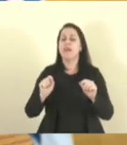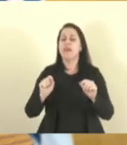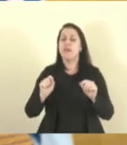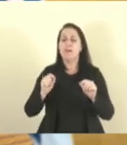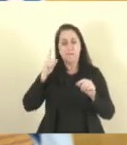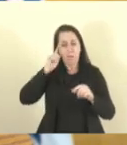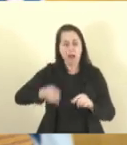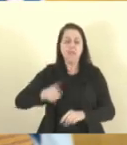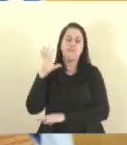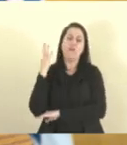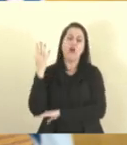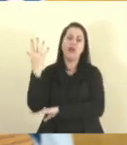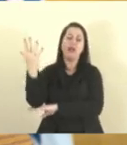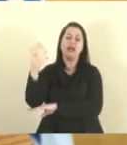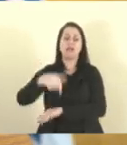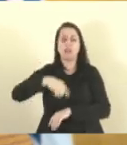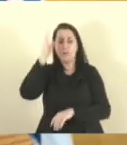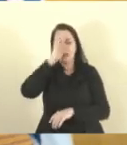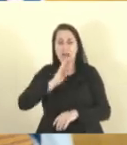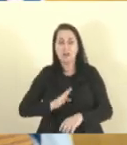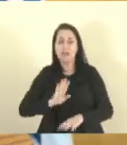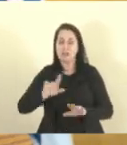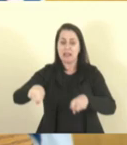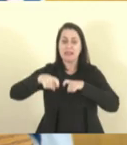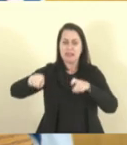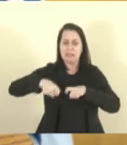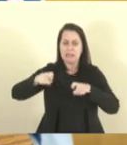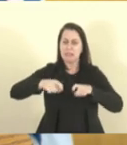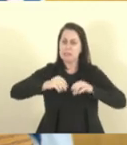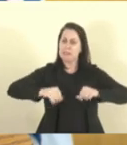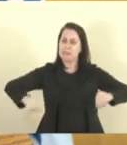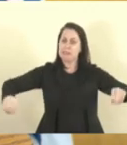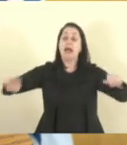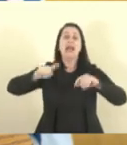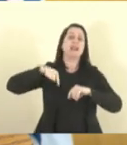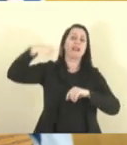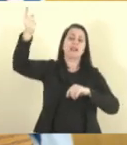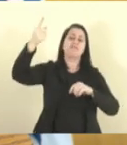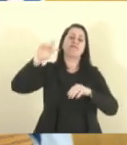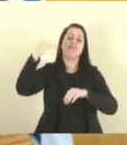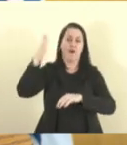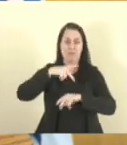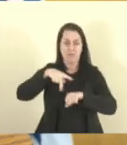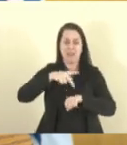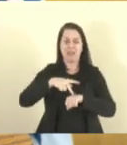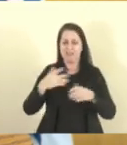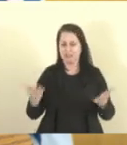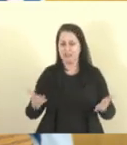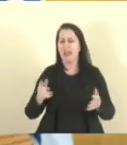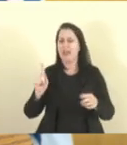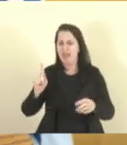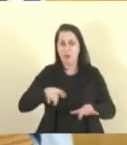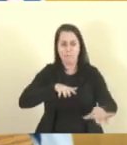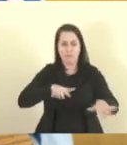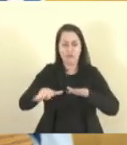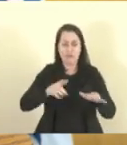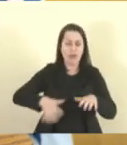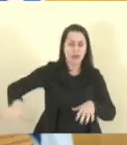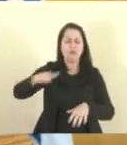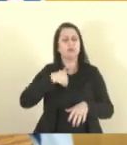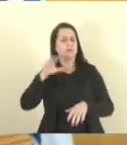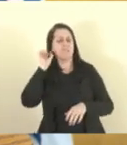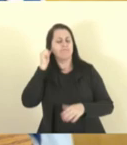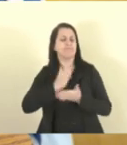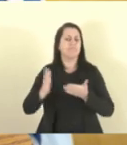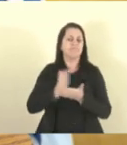Brasil e fazendas lá nas terras deles então recentemente está tendo um movimento sendo construído aqui nessa casa de bastidor de